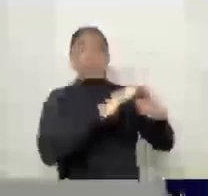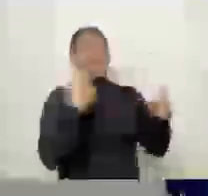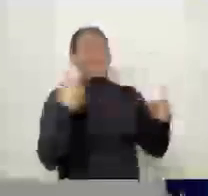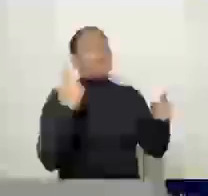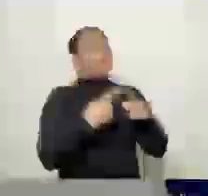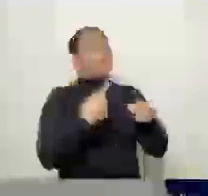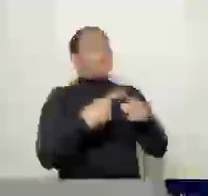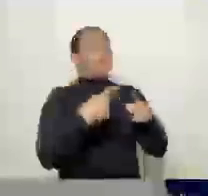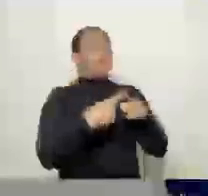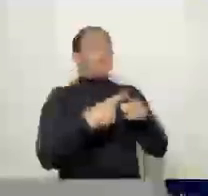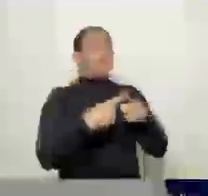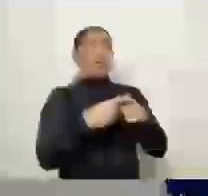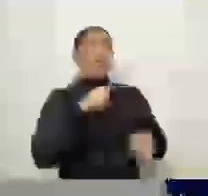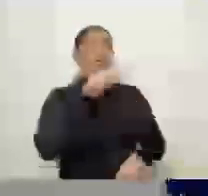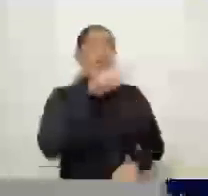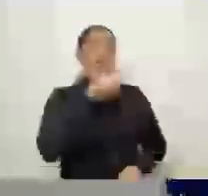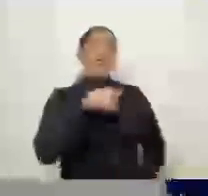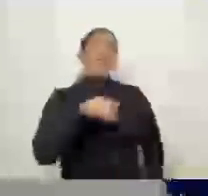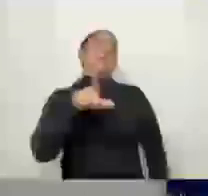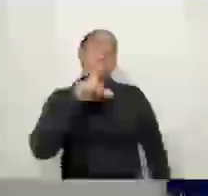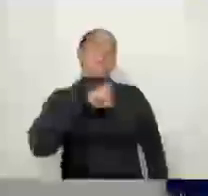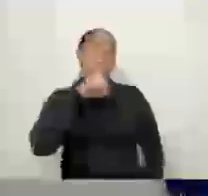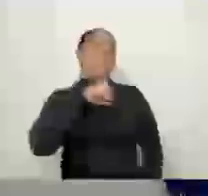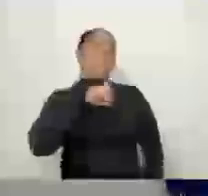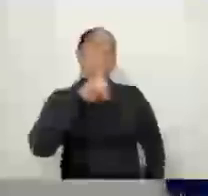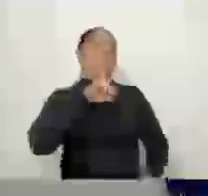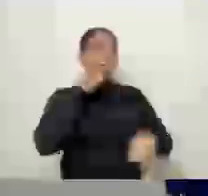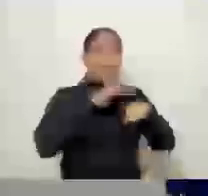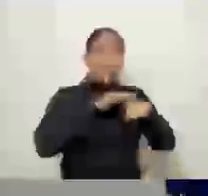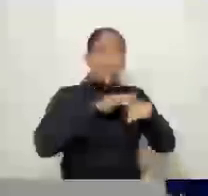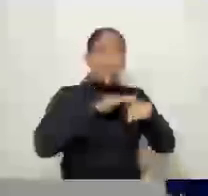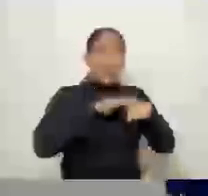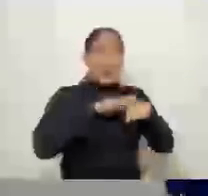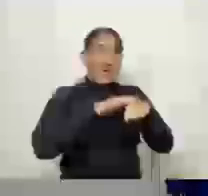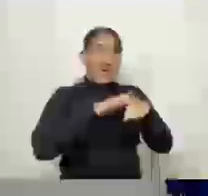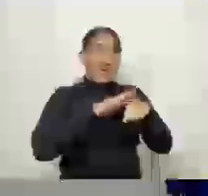prejudiciais à saúde e também riscos de incêndio,